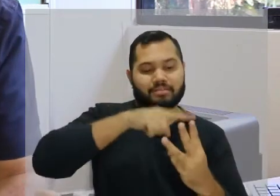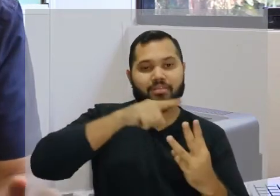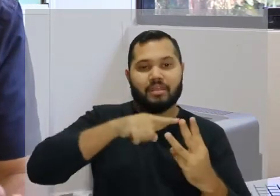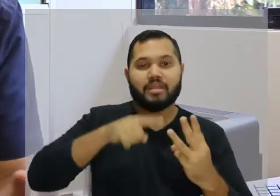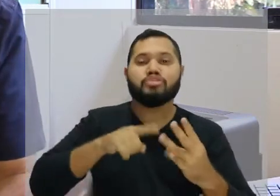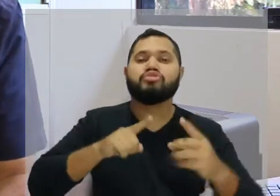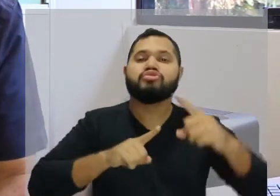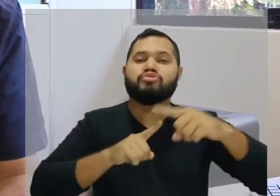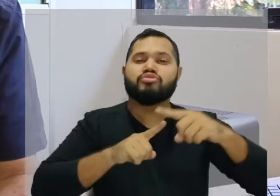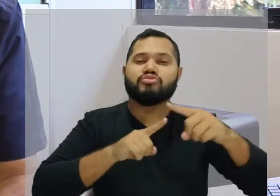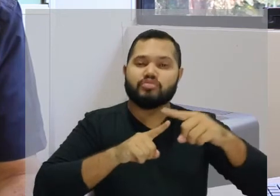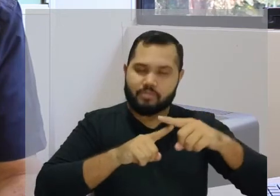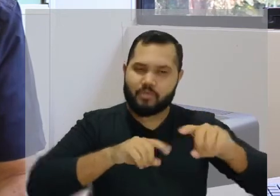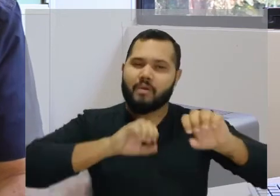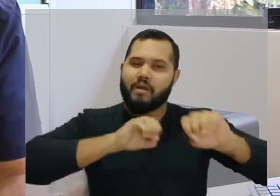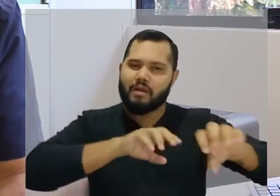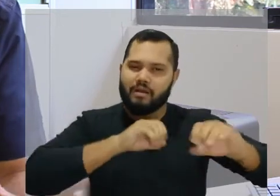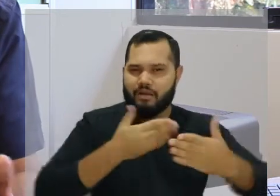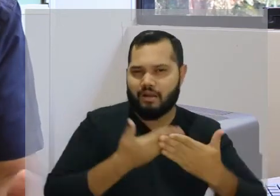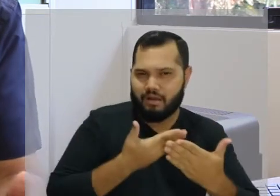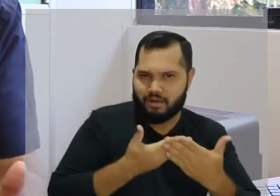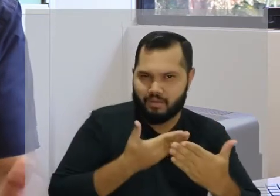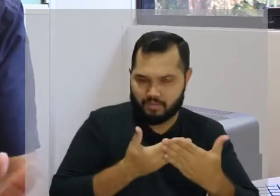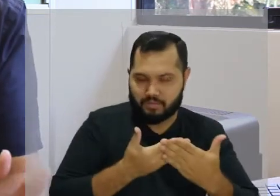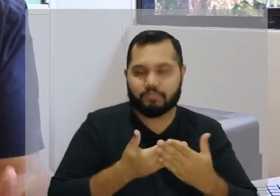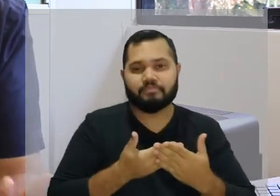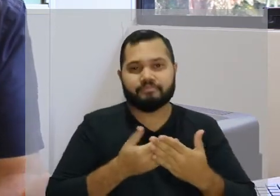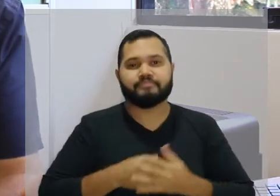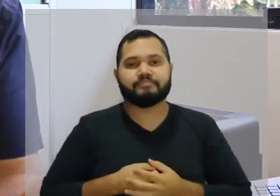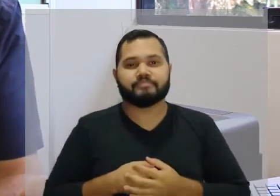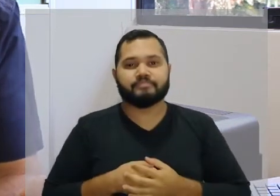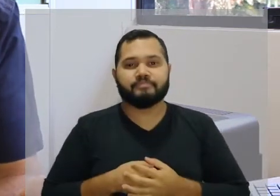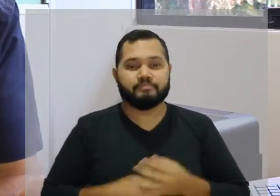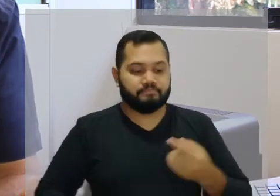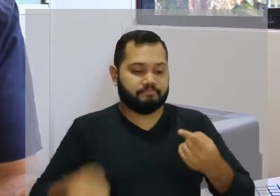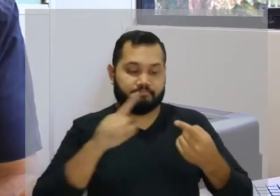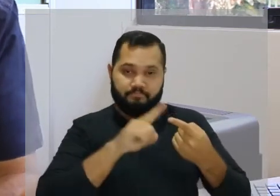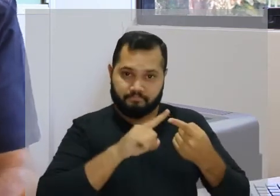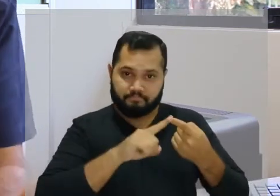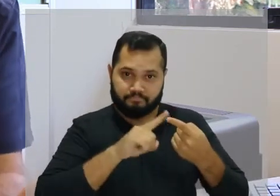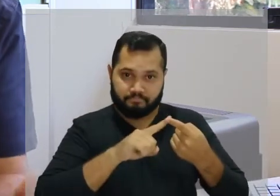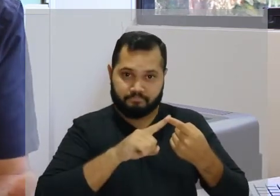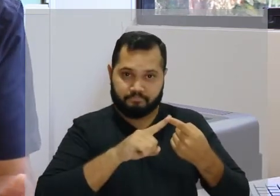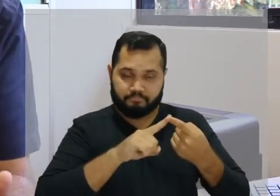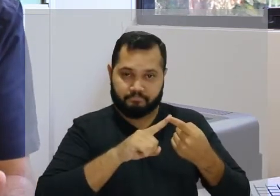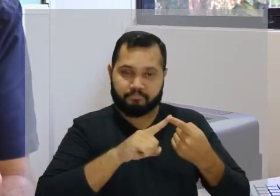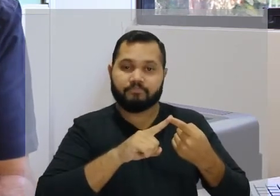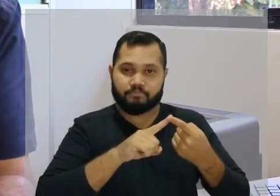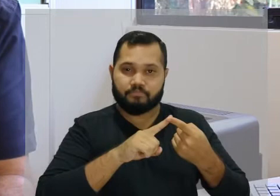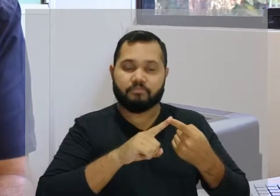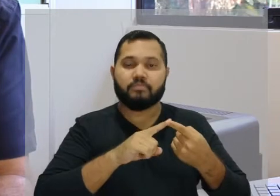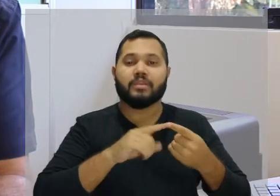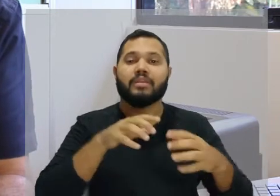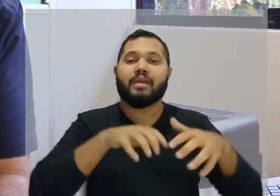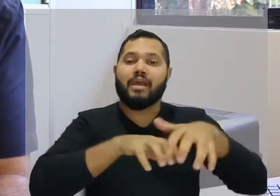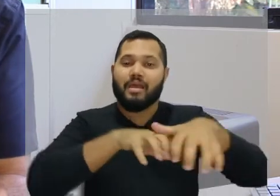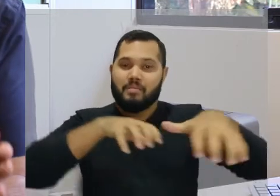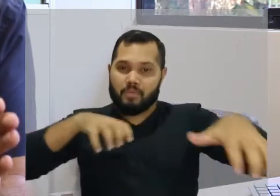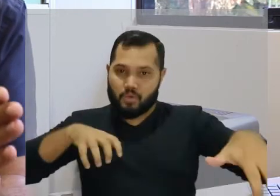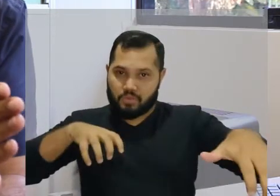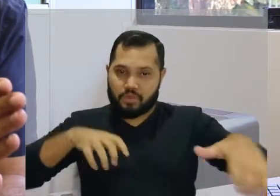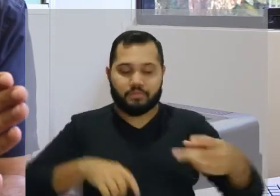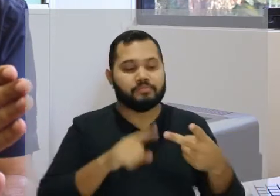criamos três modalidades para que houvesse o ensino de graduação. A modalidade